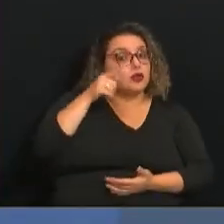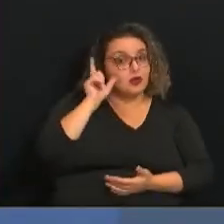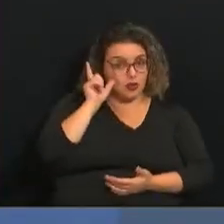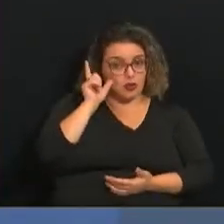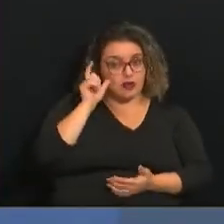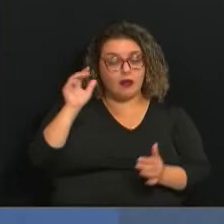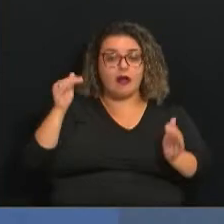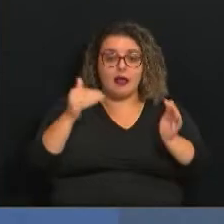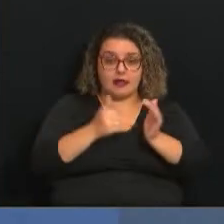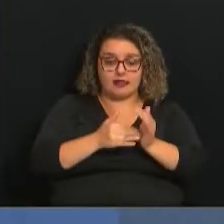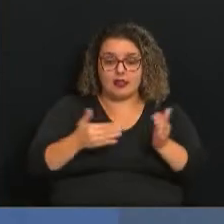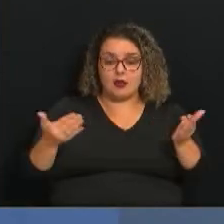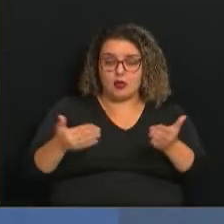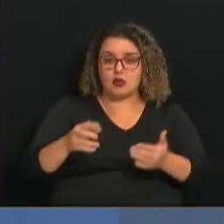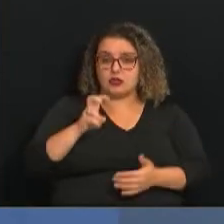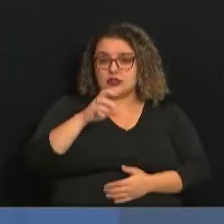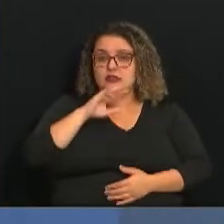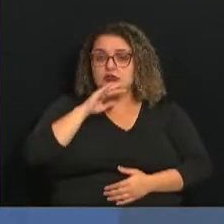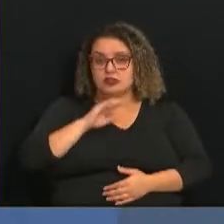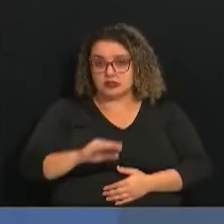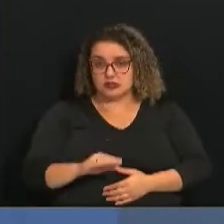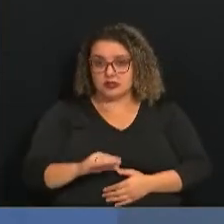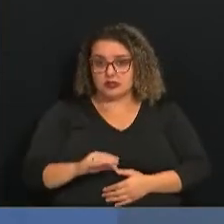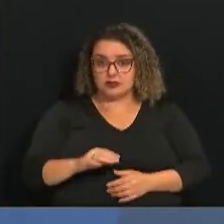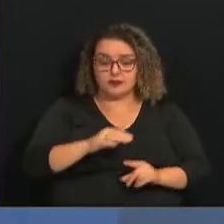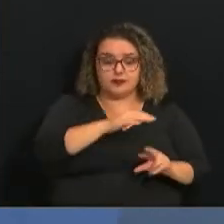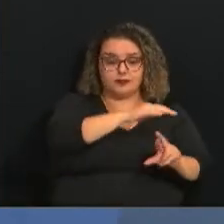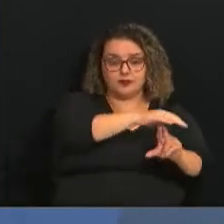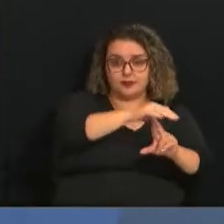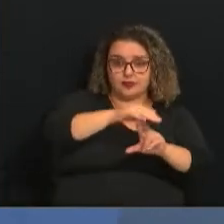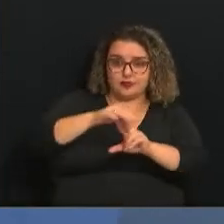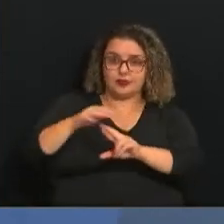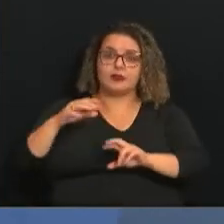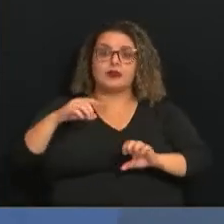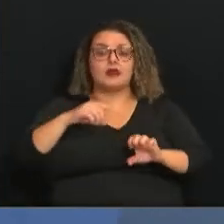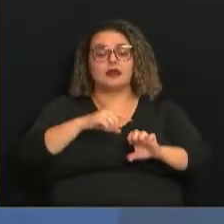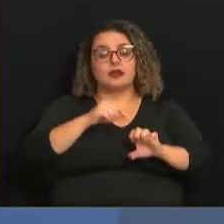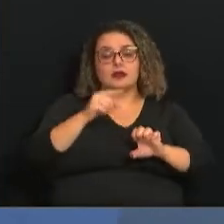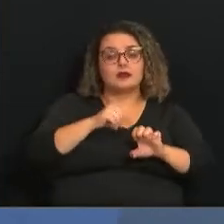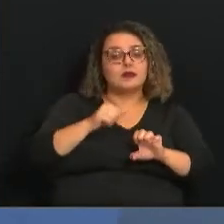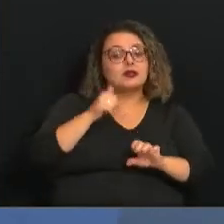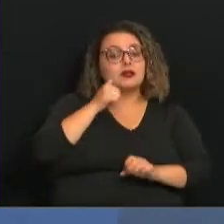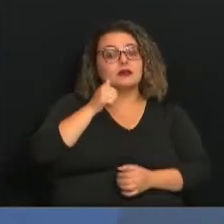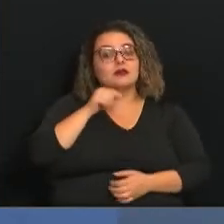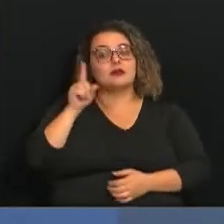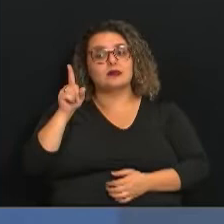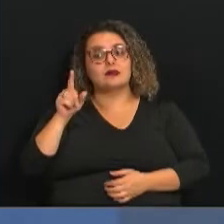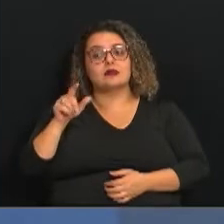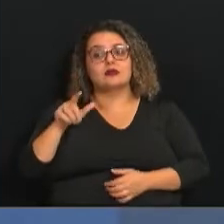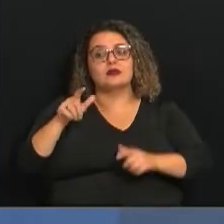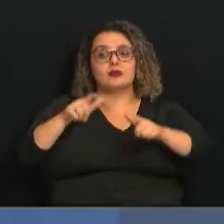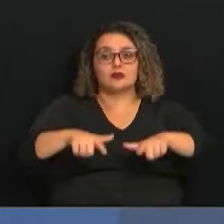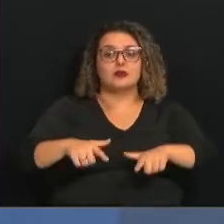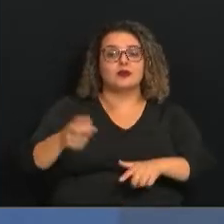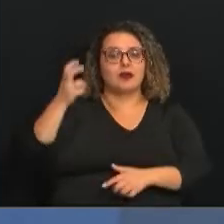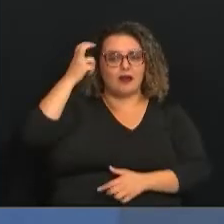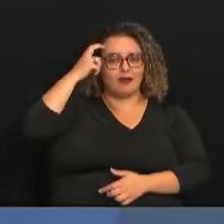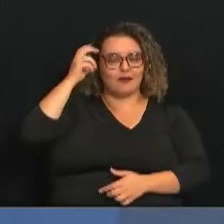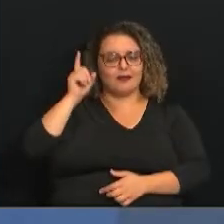até hoje, 5 horas da tarde, a Feira Empreendedora que une mulheres ali na Estação Cultura. Confira.